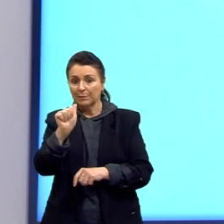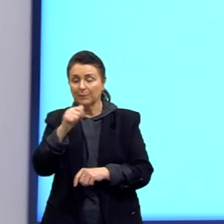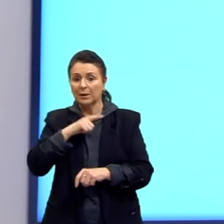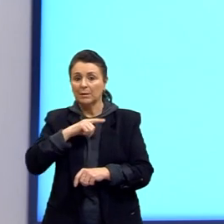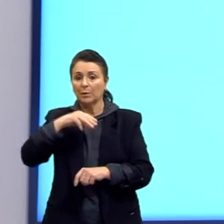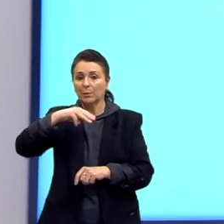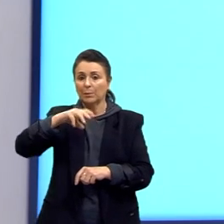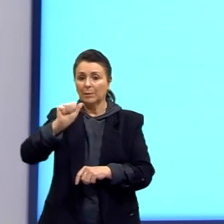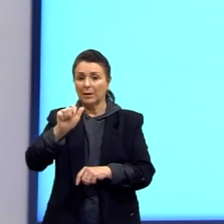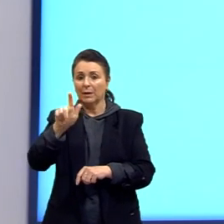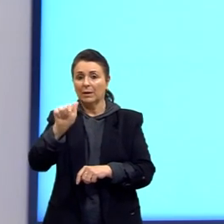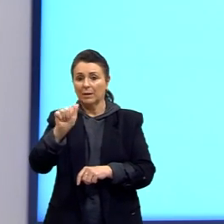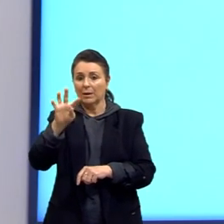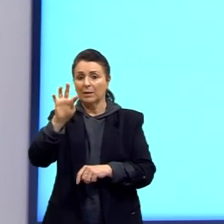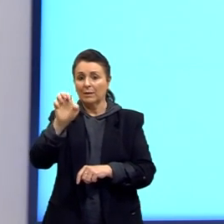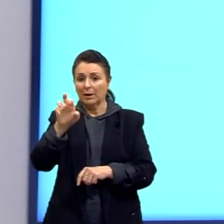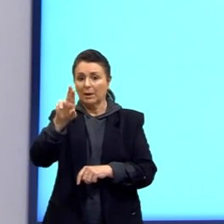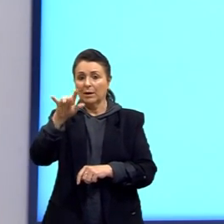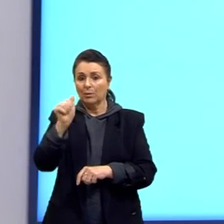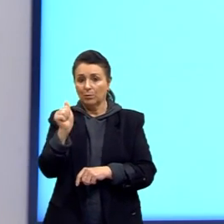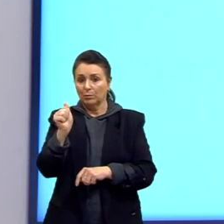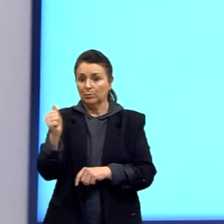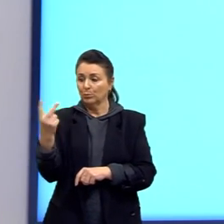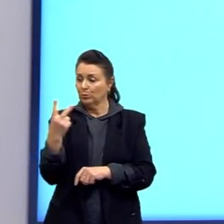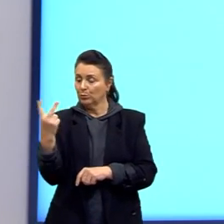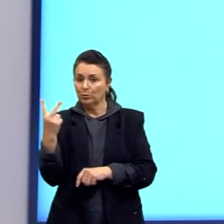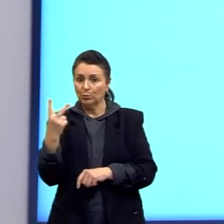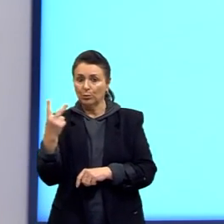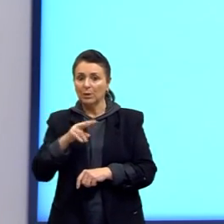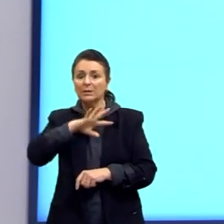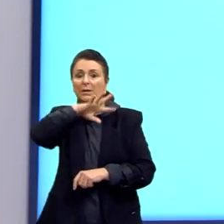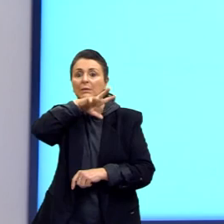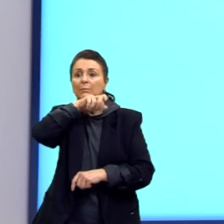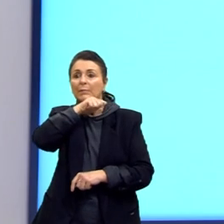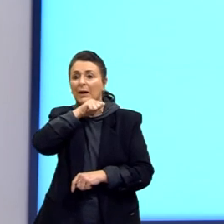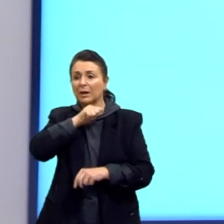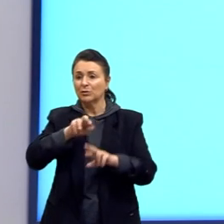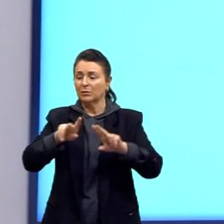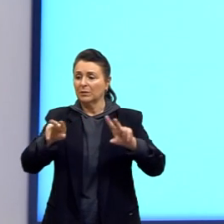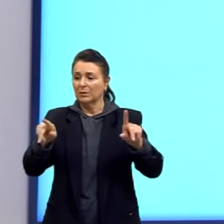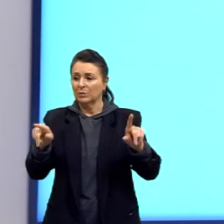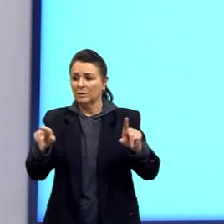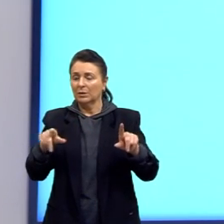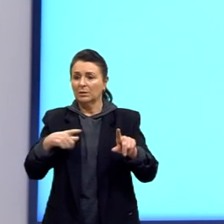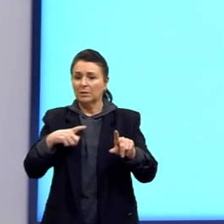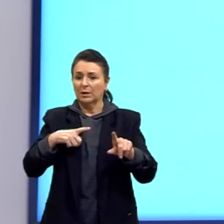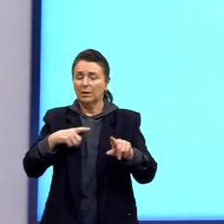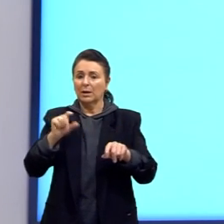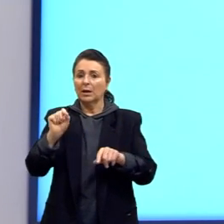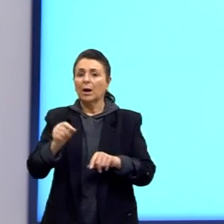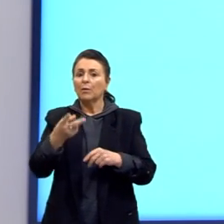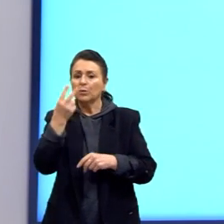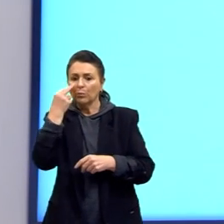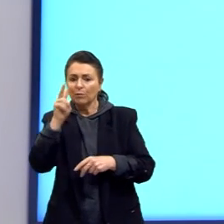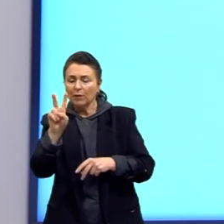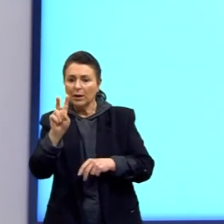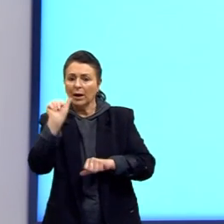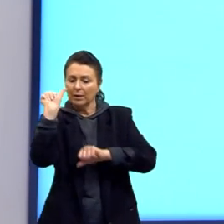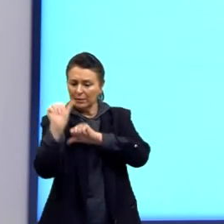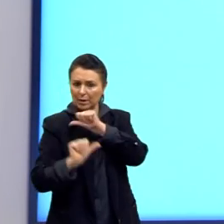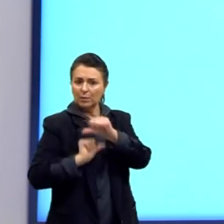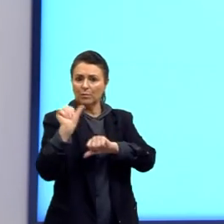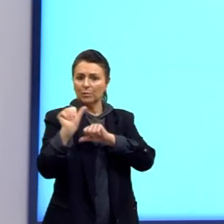esqueleto, como o megatério um ancestral da preguiça, são bem parecidos, dá para ver bem a transformação